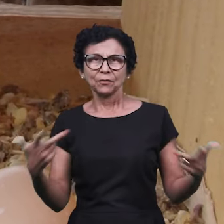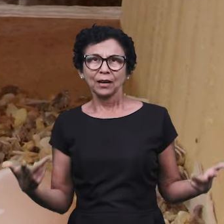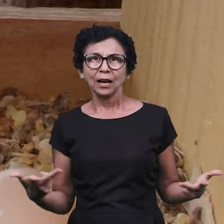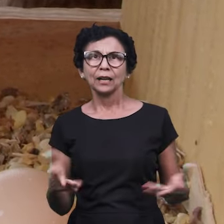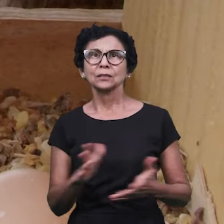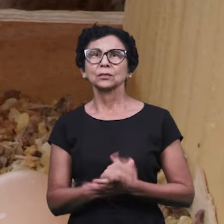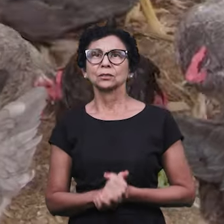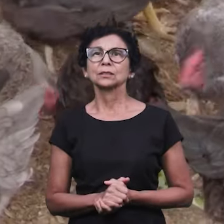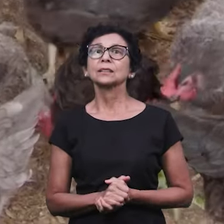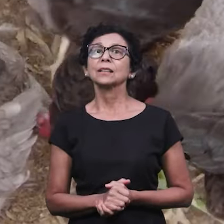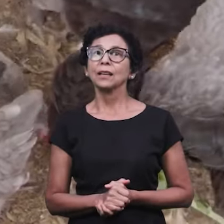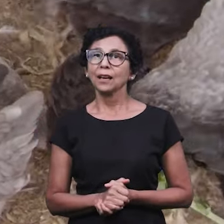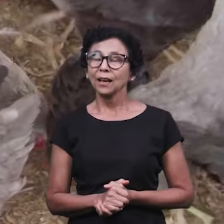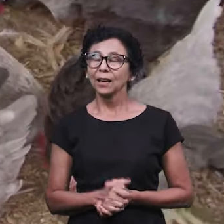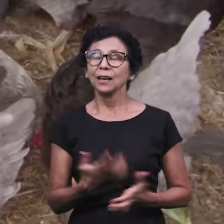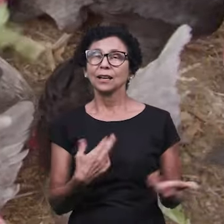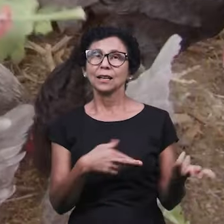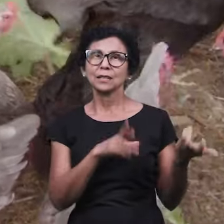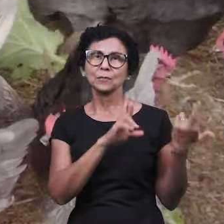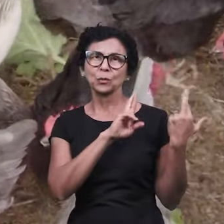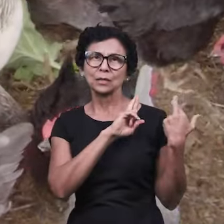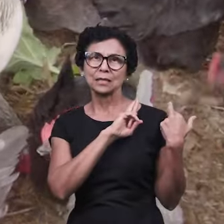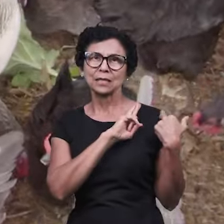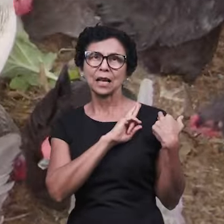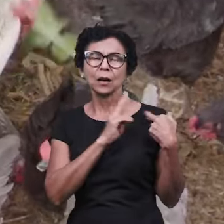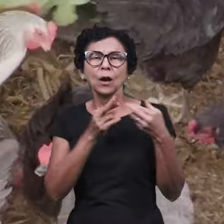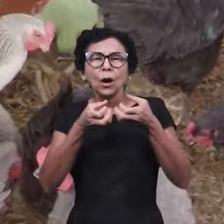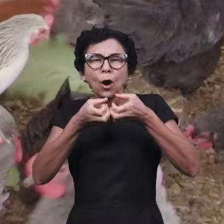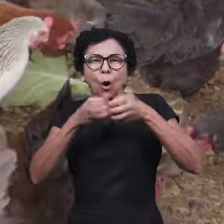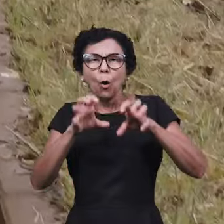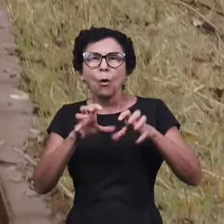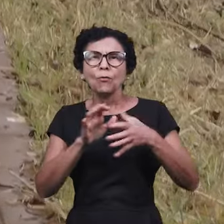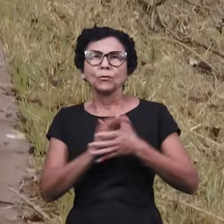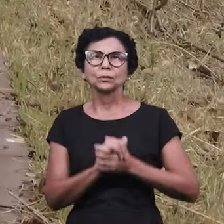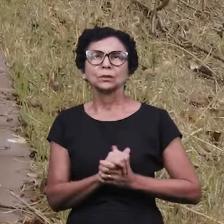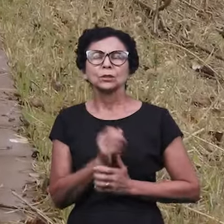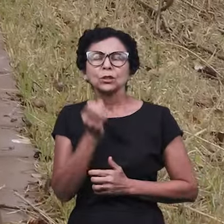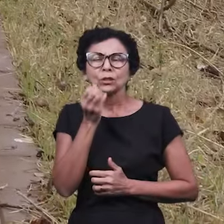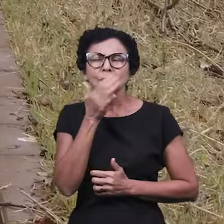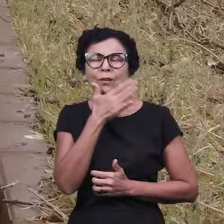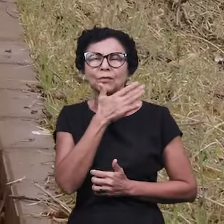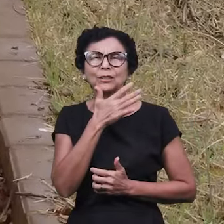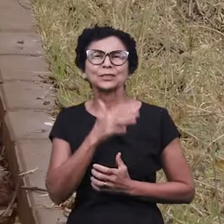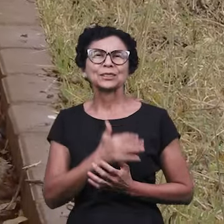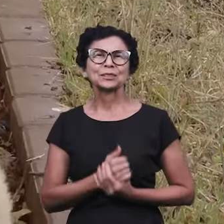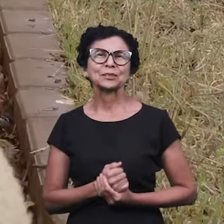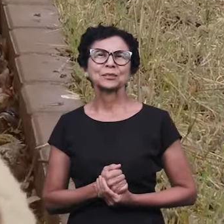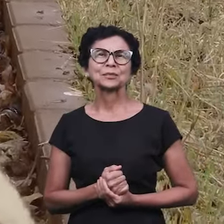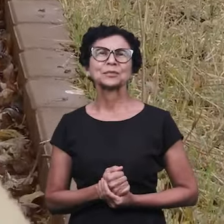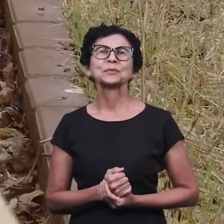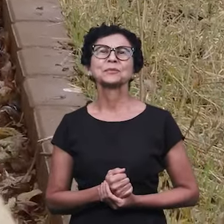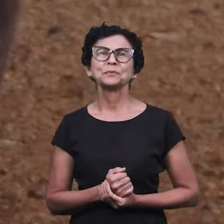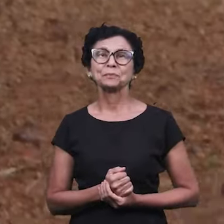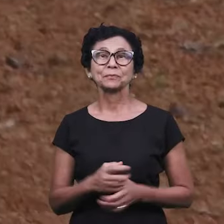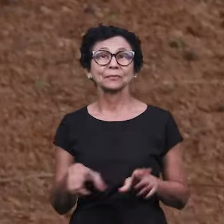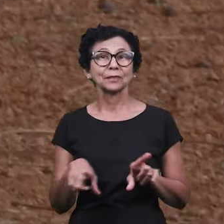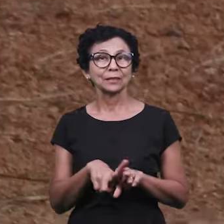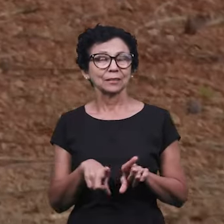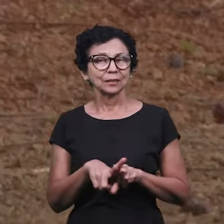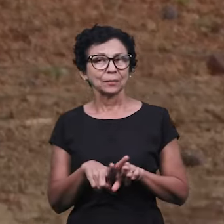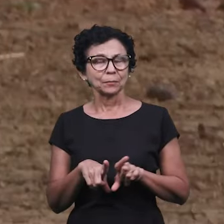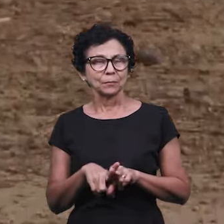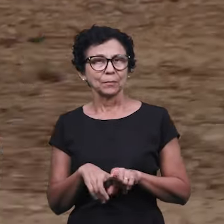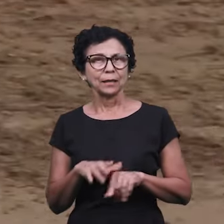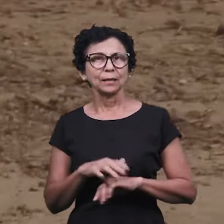responsável por promover sempre ovos frescos. Além das aves, o Sítio Esperança também